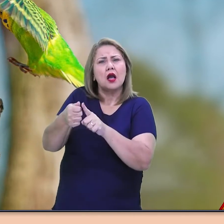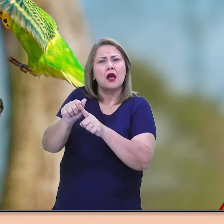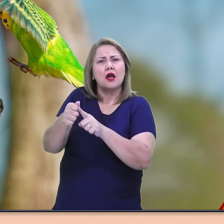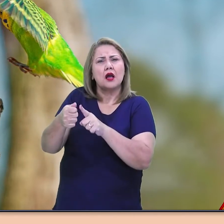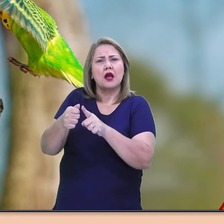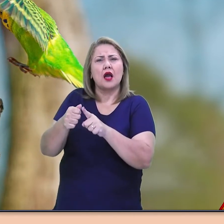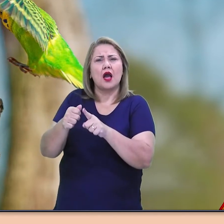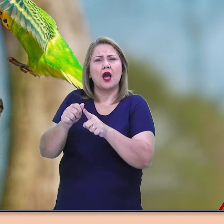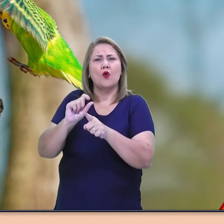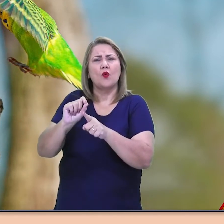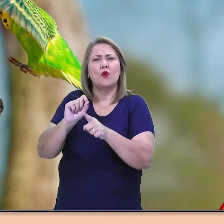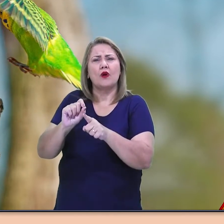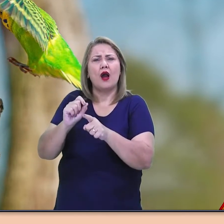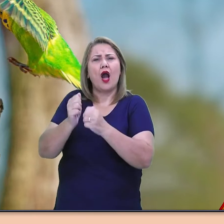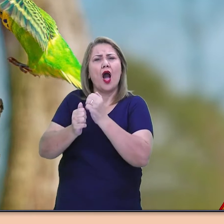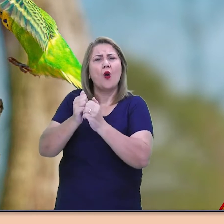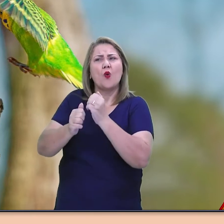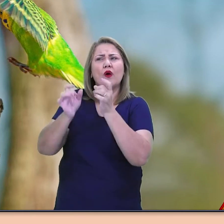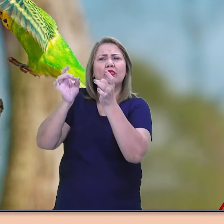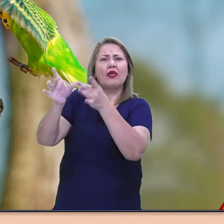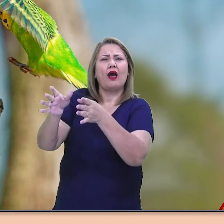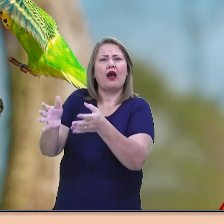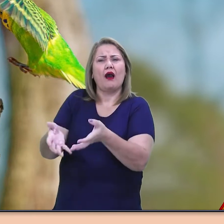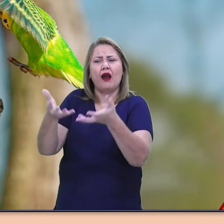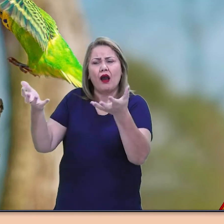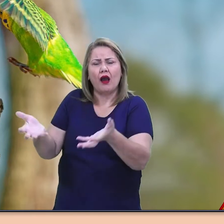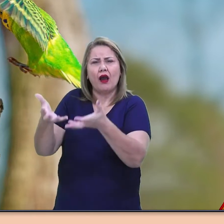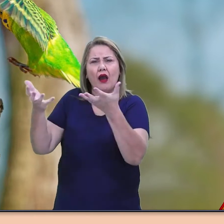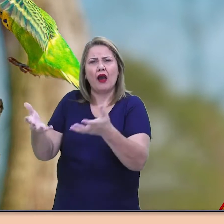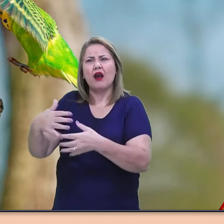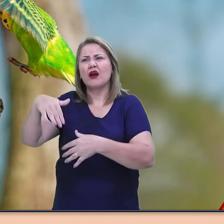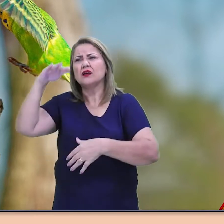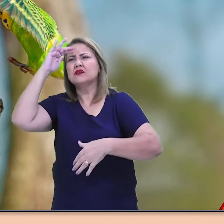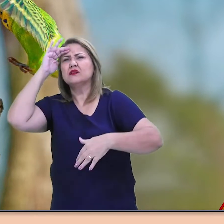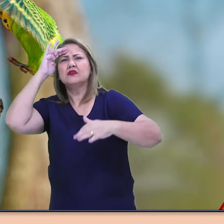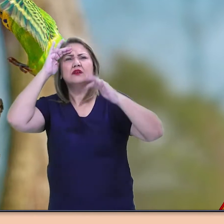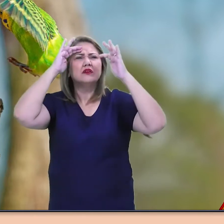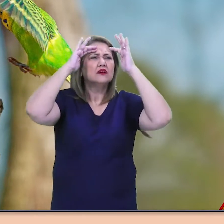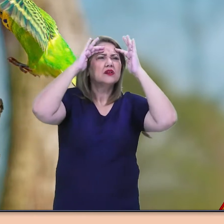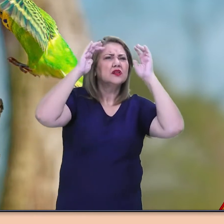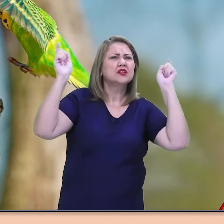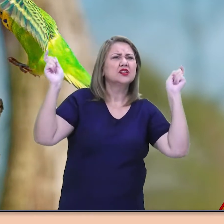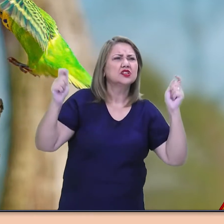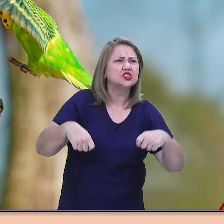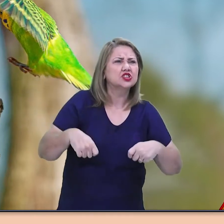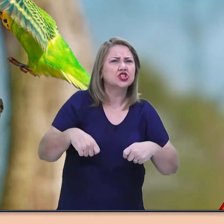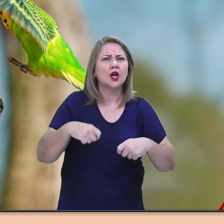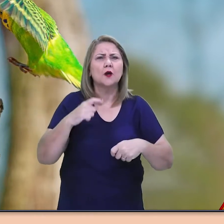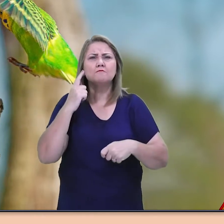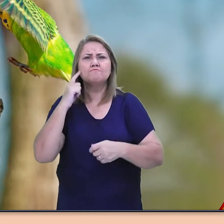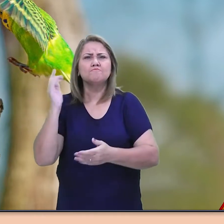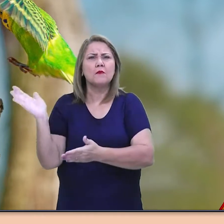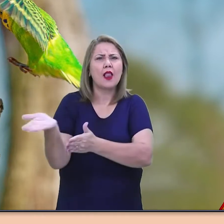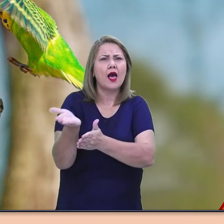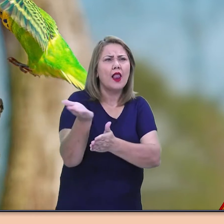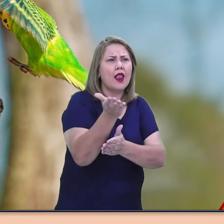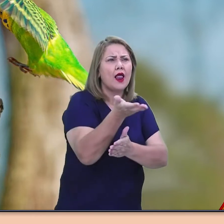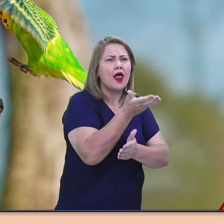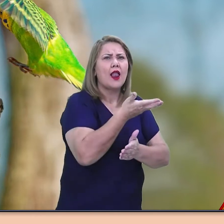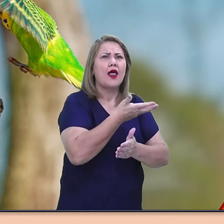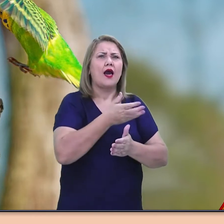vez, avaliando com a vista se possuía capacidade precisa para a rica colheita do ano.